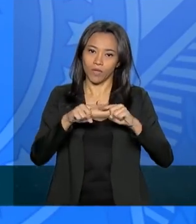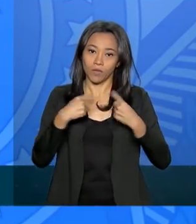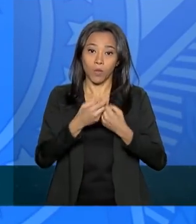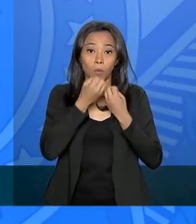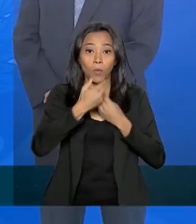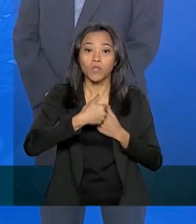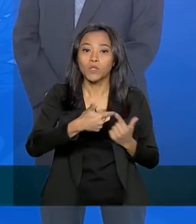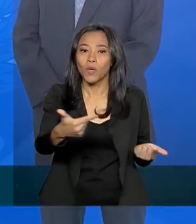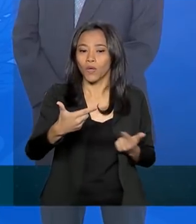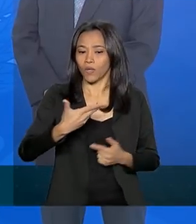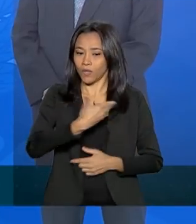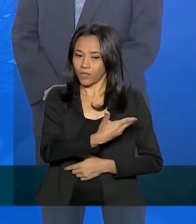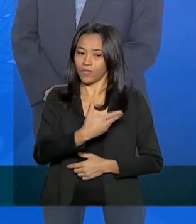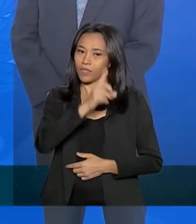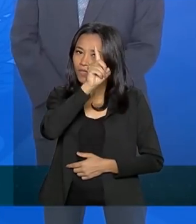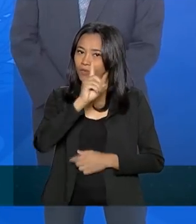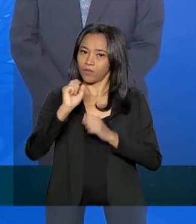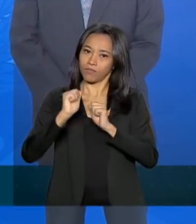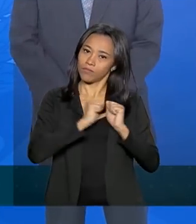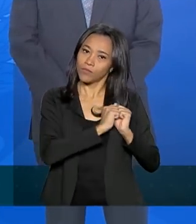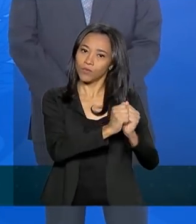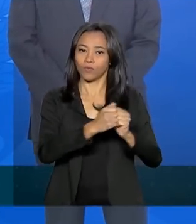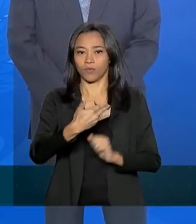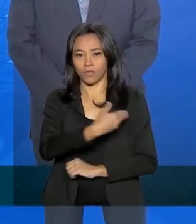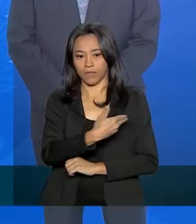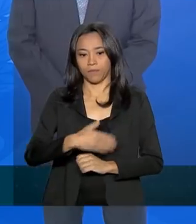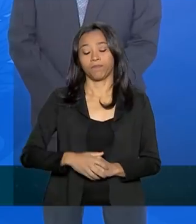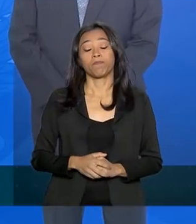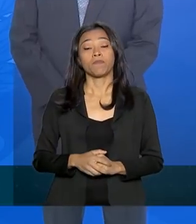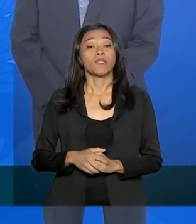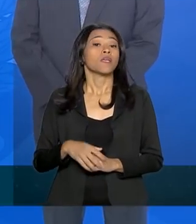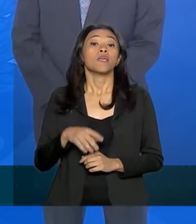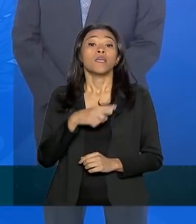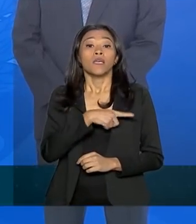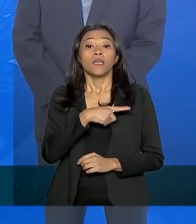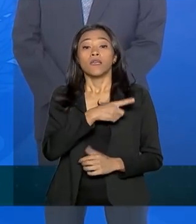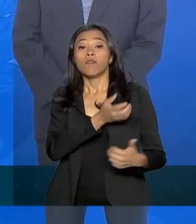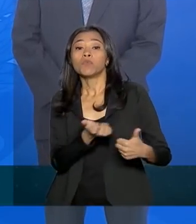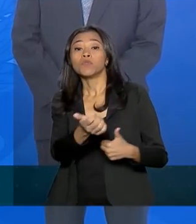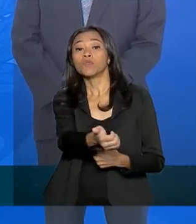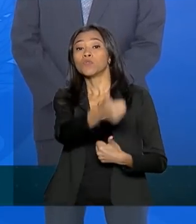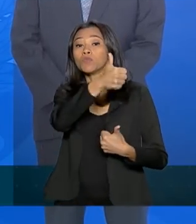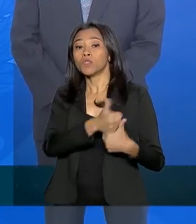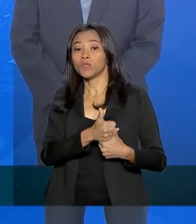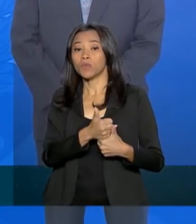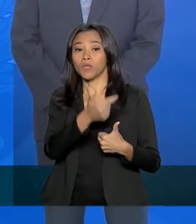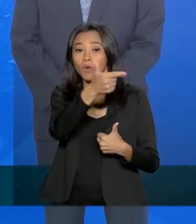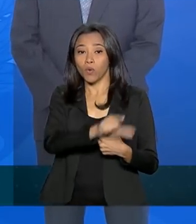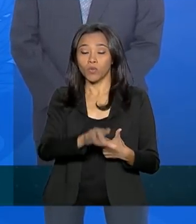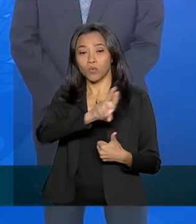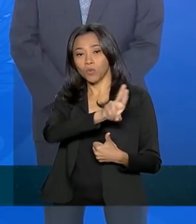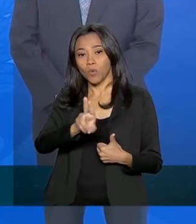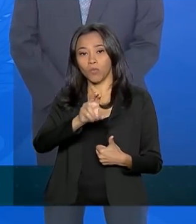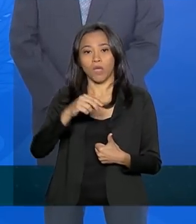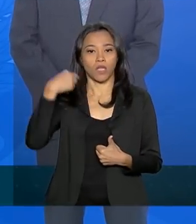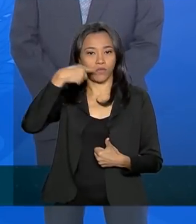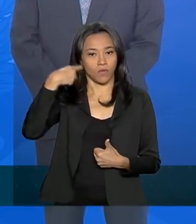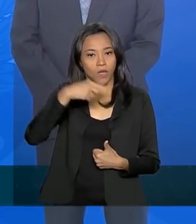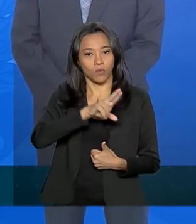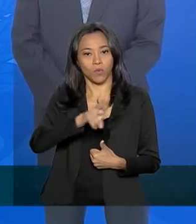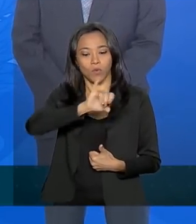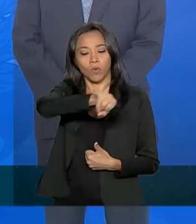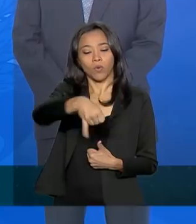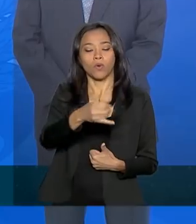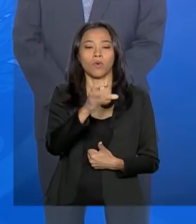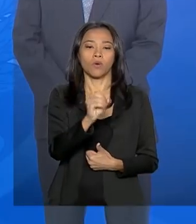boa sorte a ele e Deus o acompanha. No lugar dele, o Jorge Oliveira, advogado, atualmente